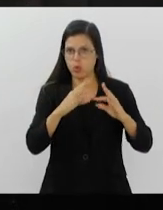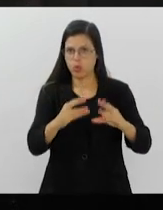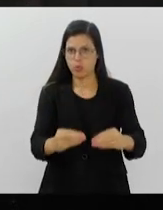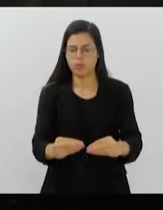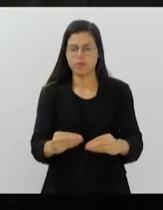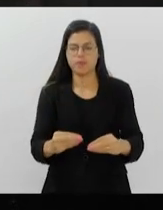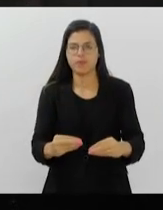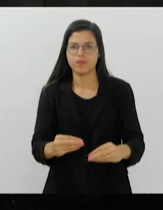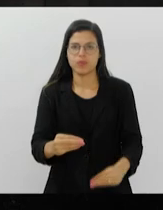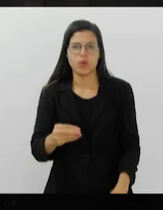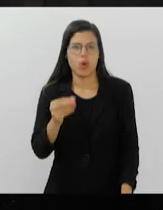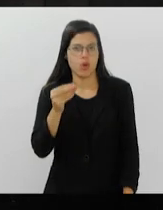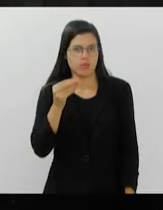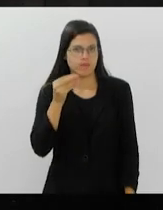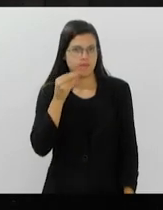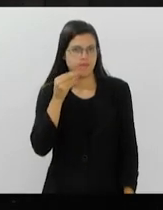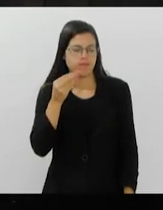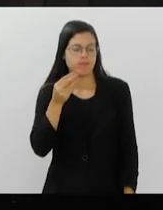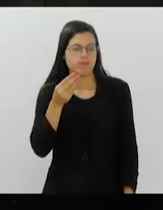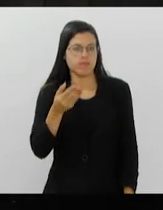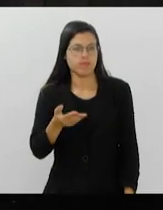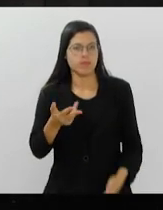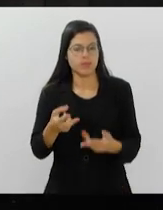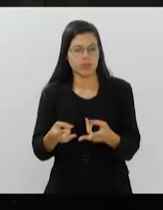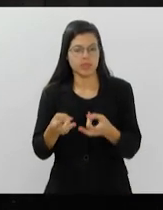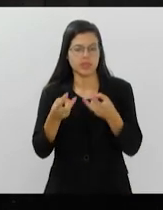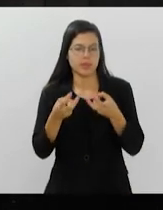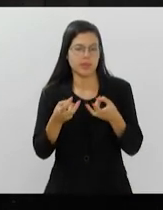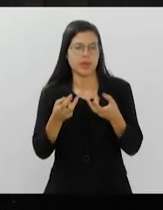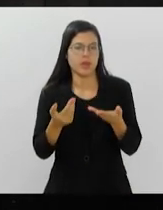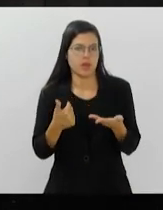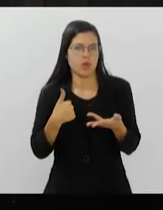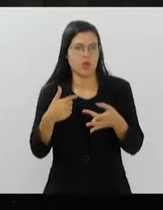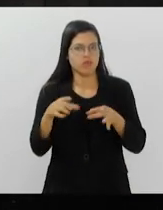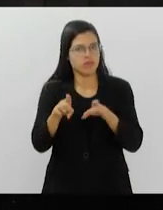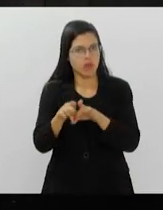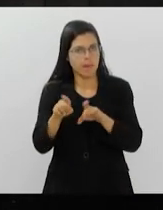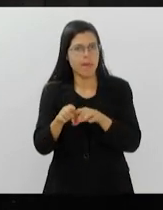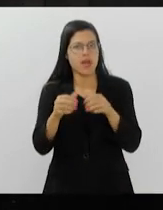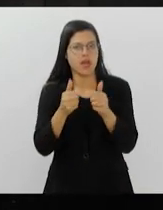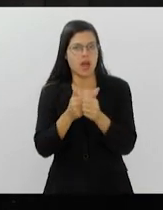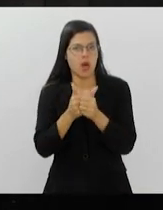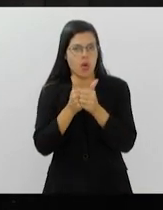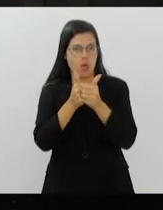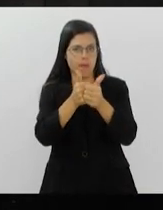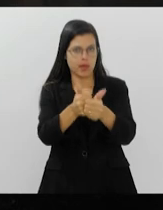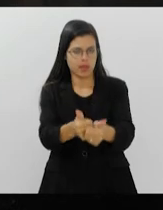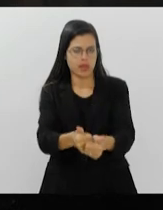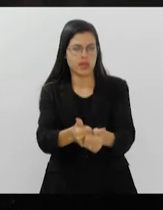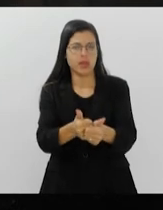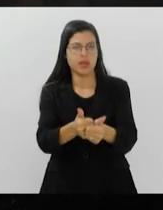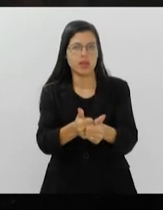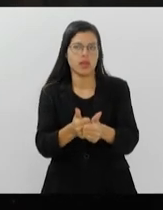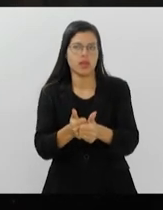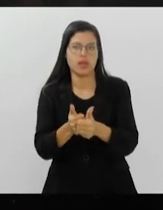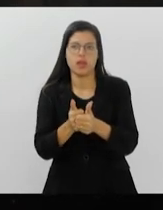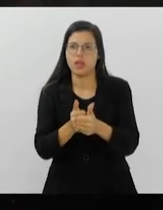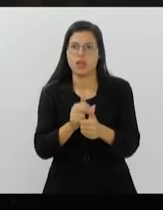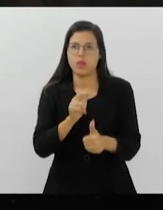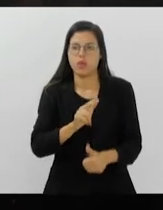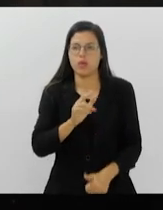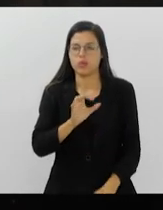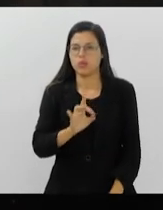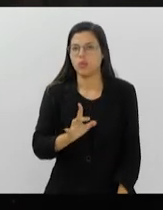E, evidentemente, que eu também a acompanhei. Não só no dia de